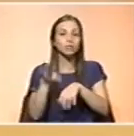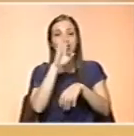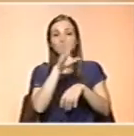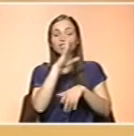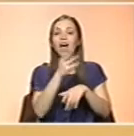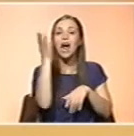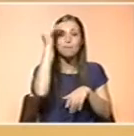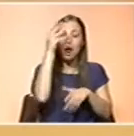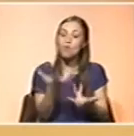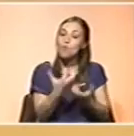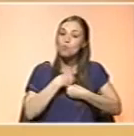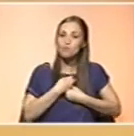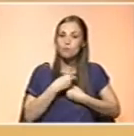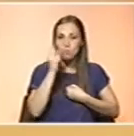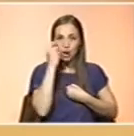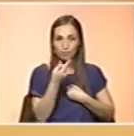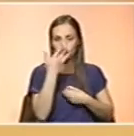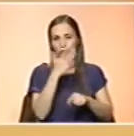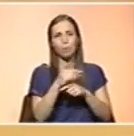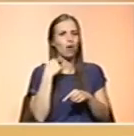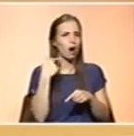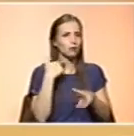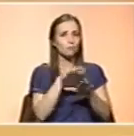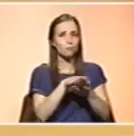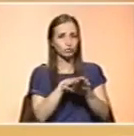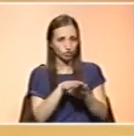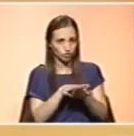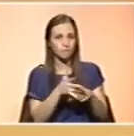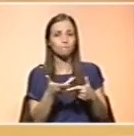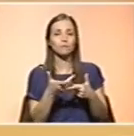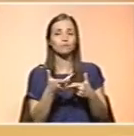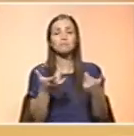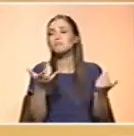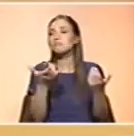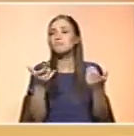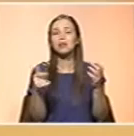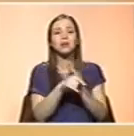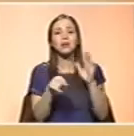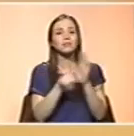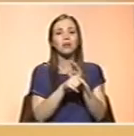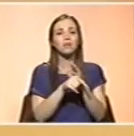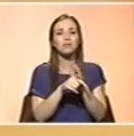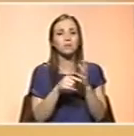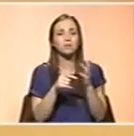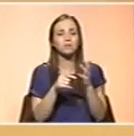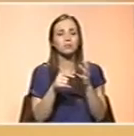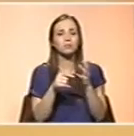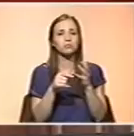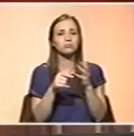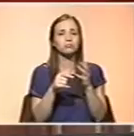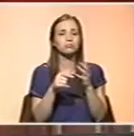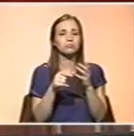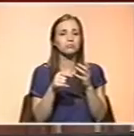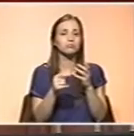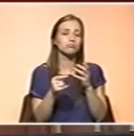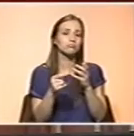aliás, este ferro de origem animal, possuindo pelas carnes, pelos peixes, não sofre sequer a influência negativa desses componentes vegetais que o ferro incluído